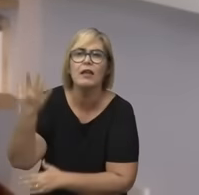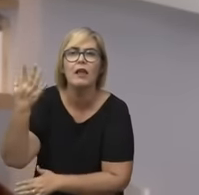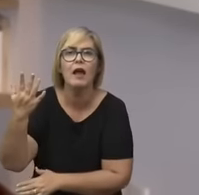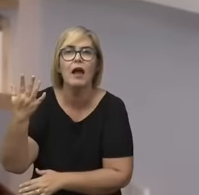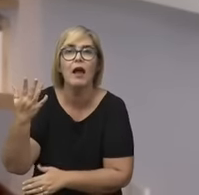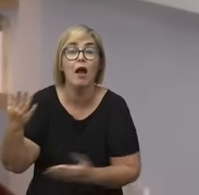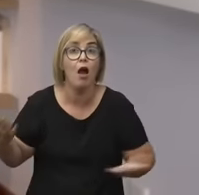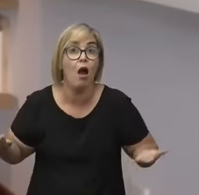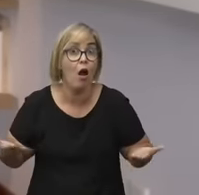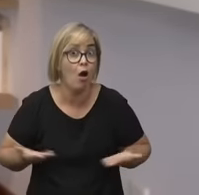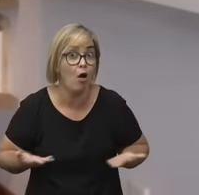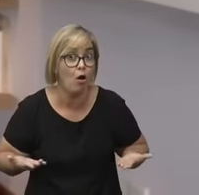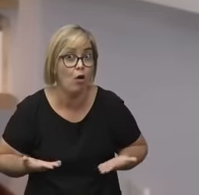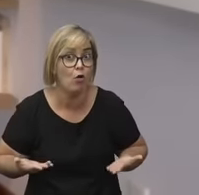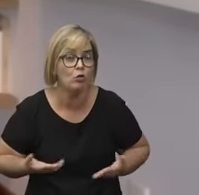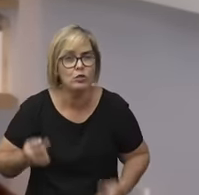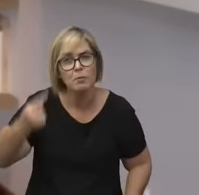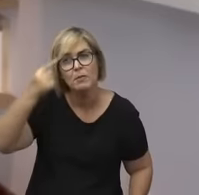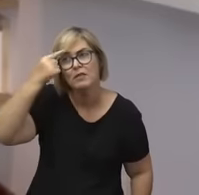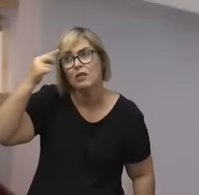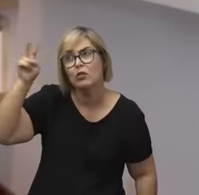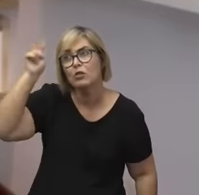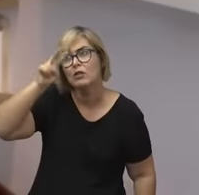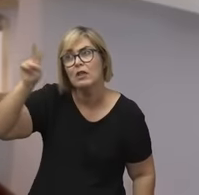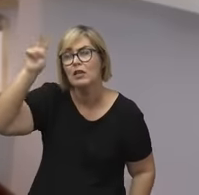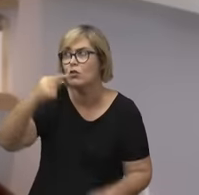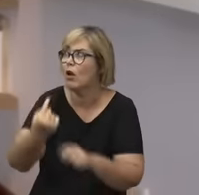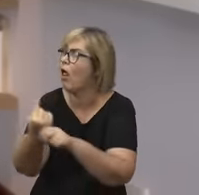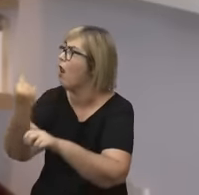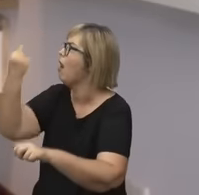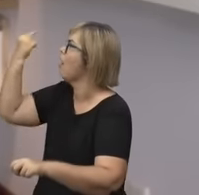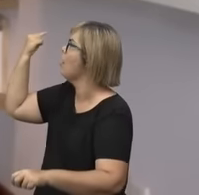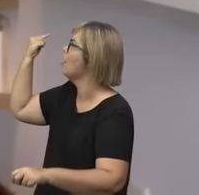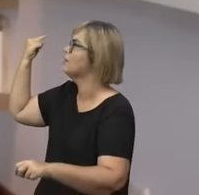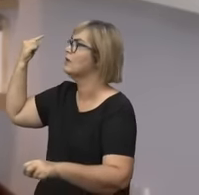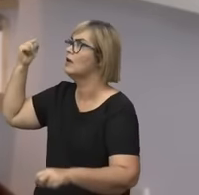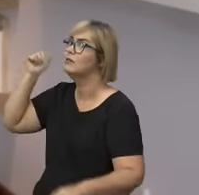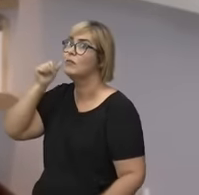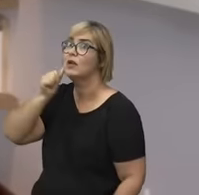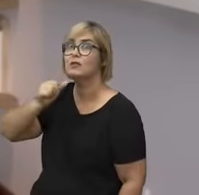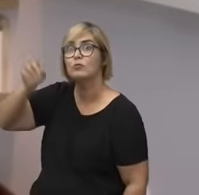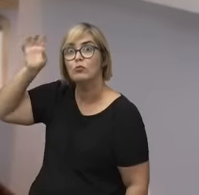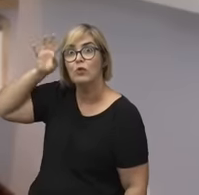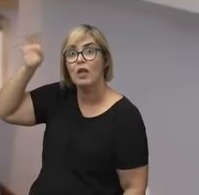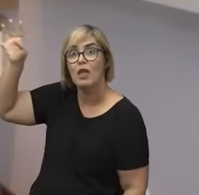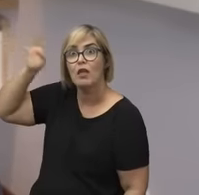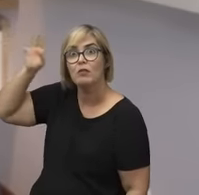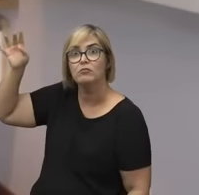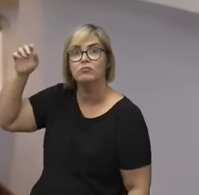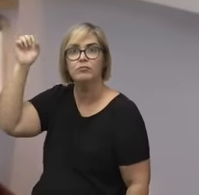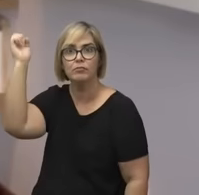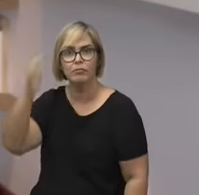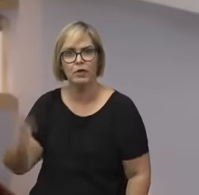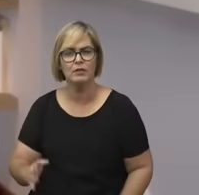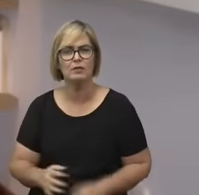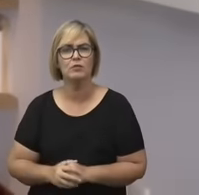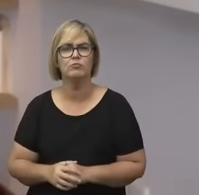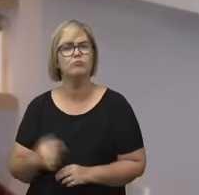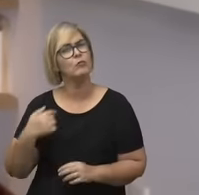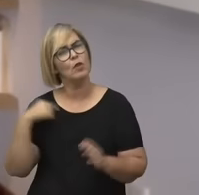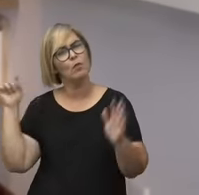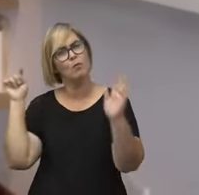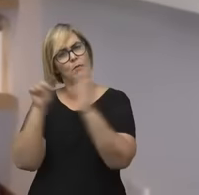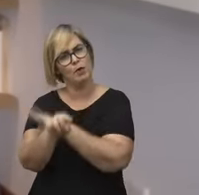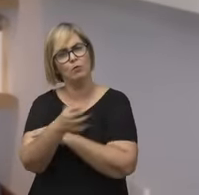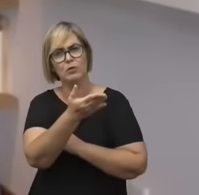olhando para a história da filosofia feita pelas filósofas brasileiras. E eu quero te deixar uma pergunta, imagino